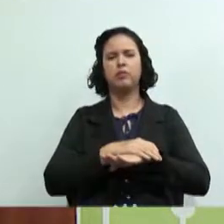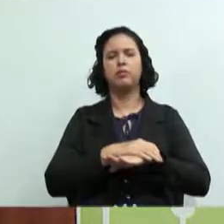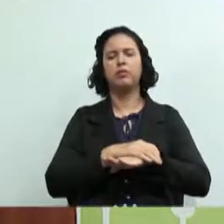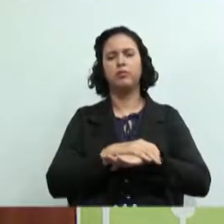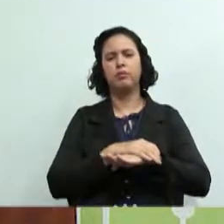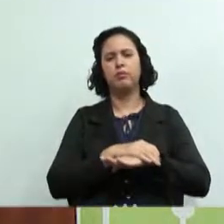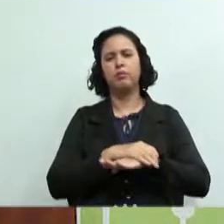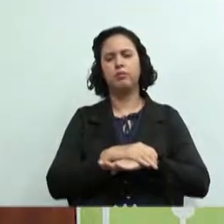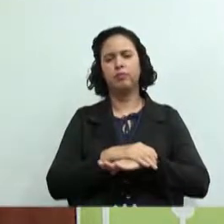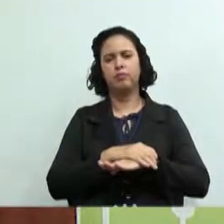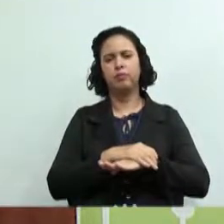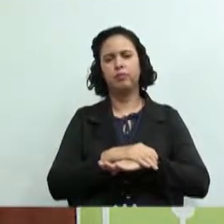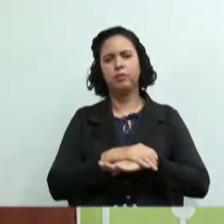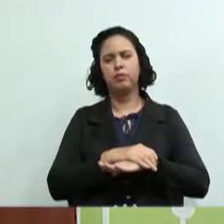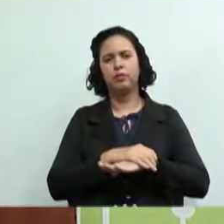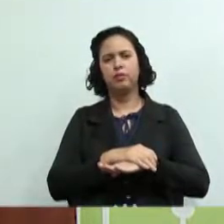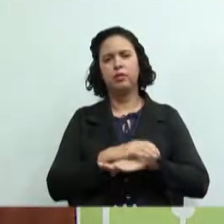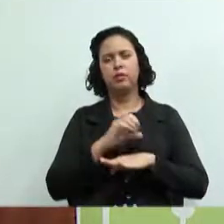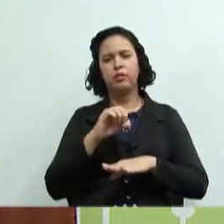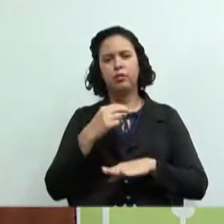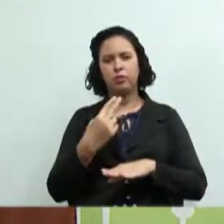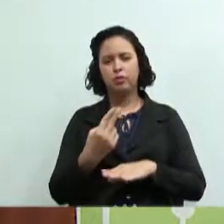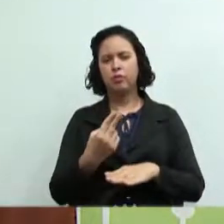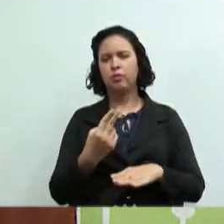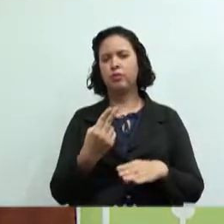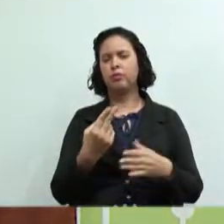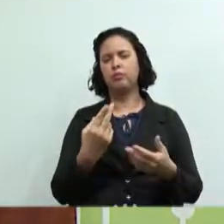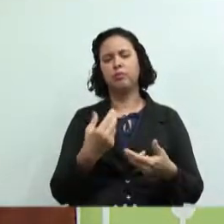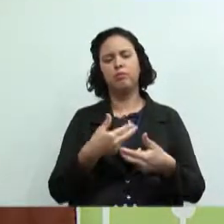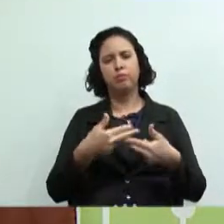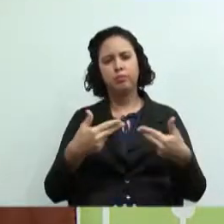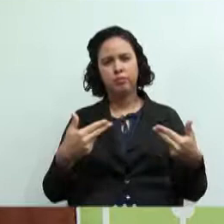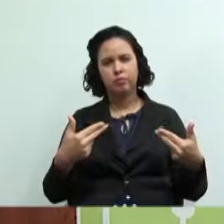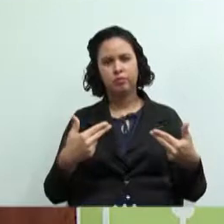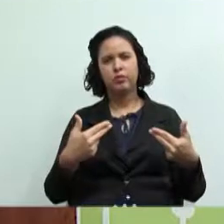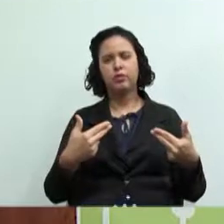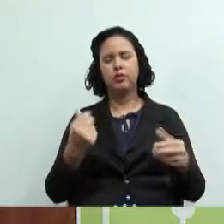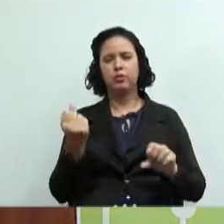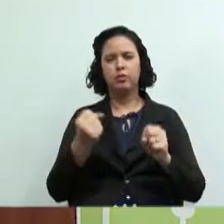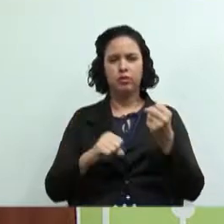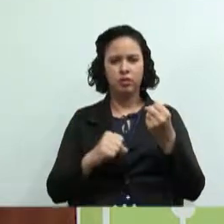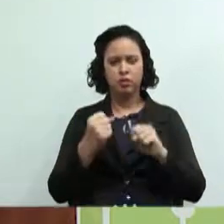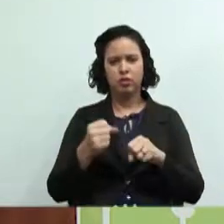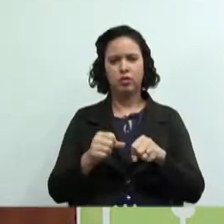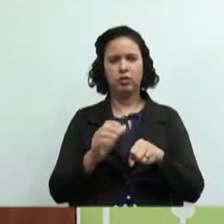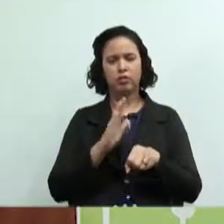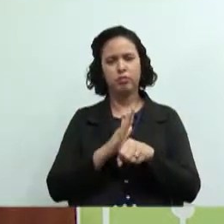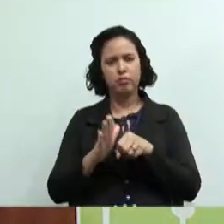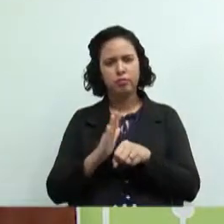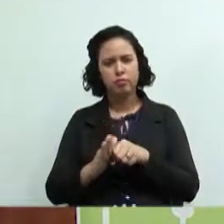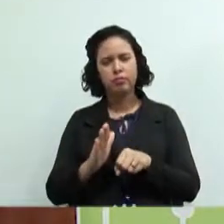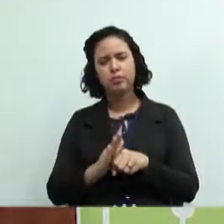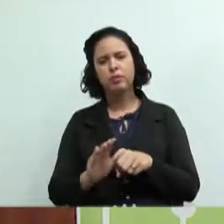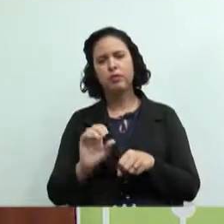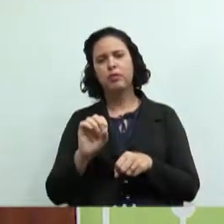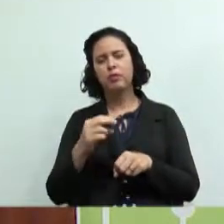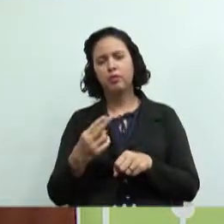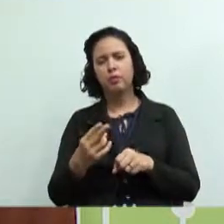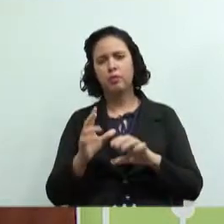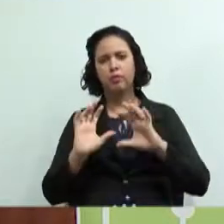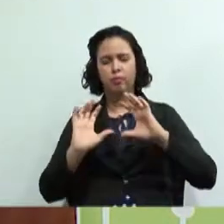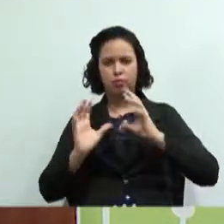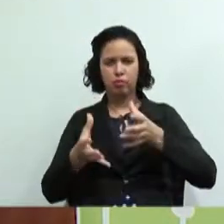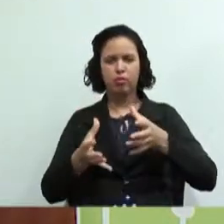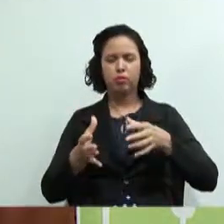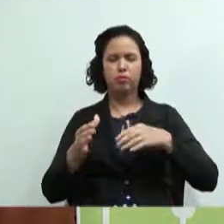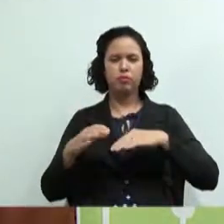uma unidade de um laticínio, seja uma usina de castanha, seja uma fábrica de bola, de